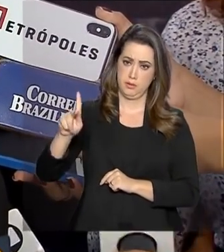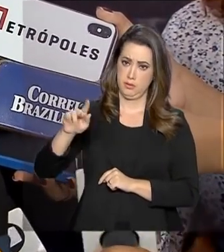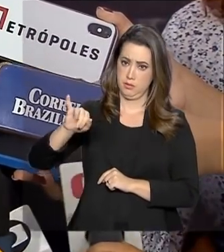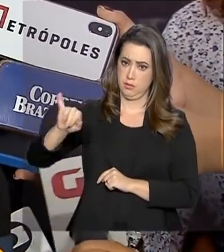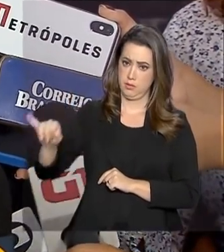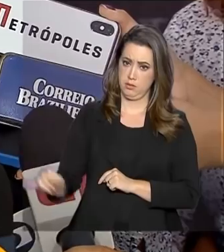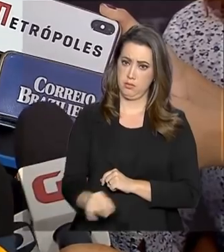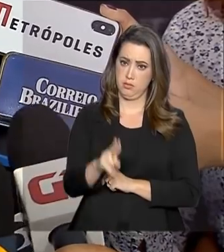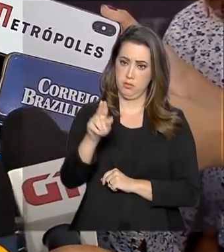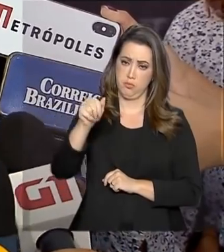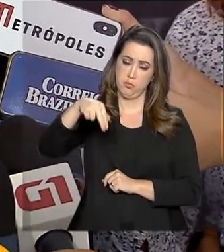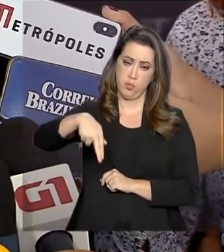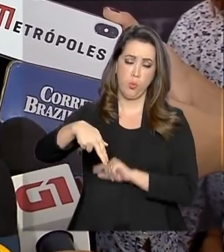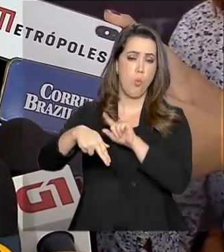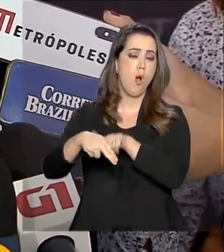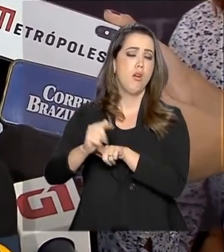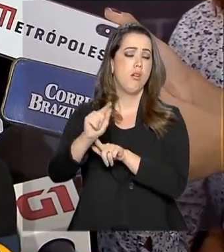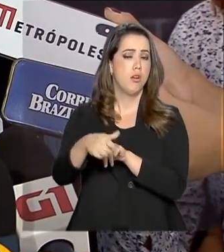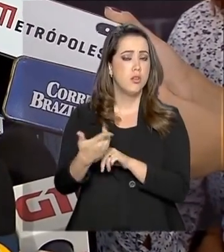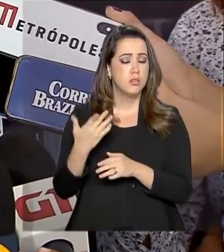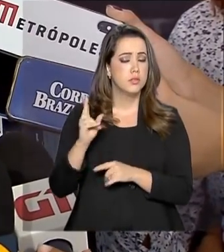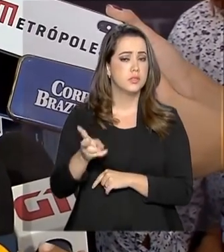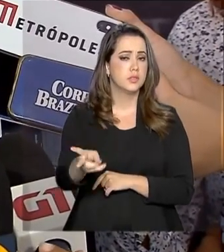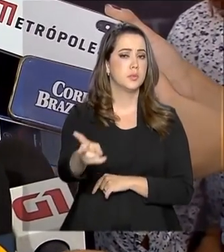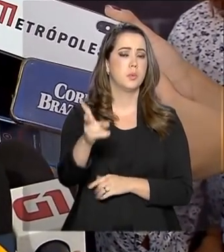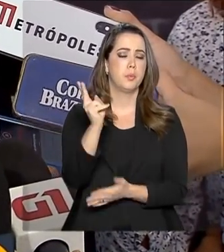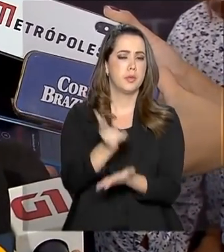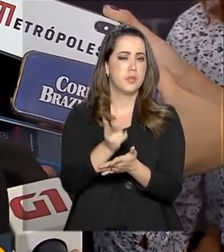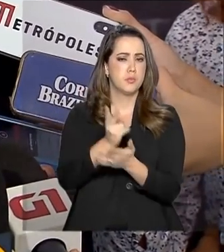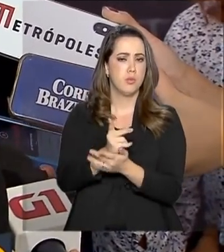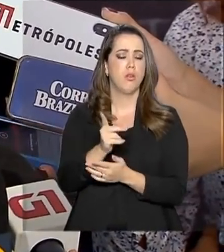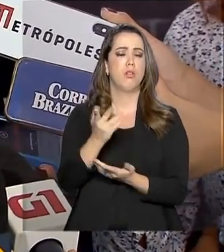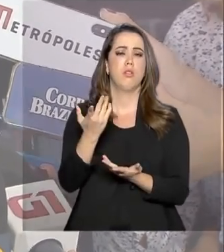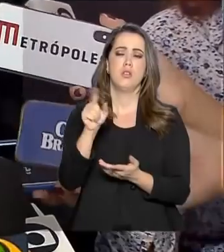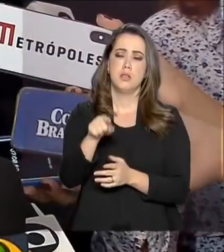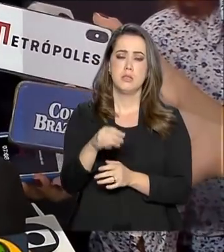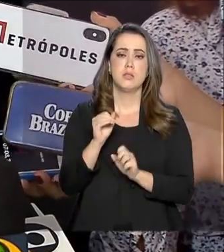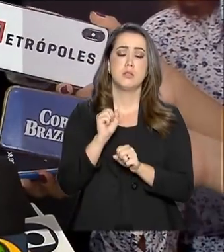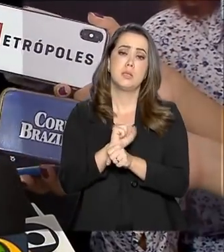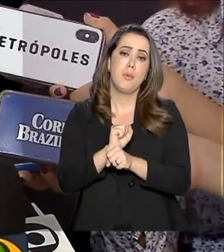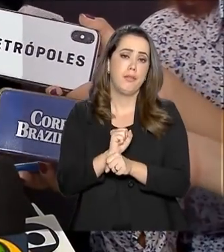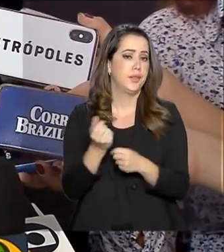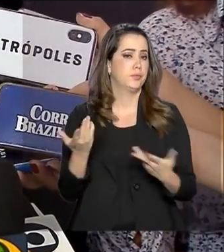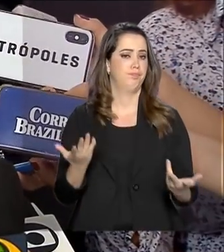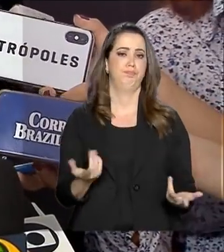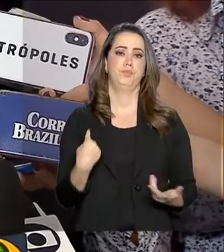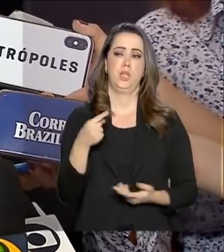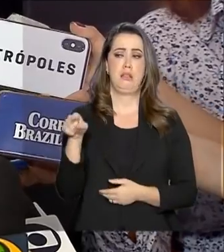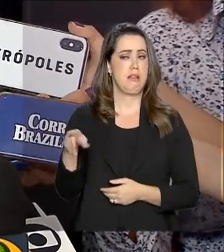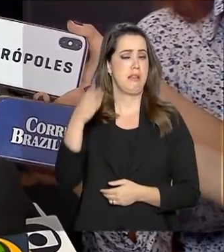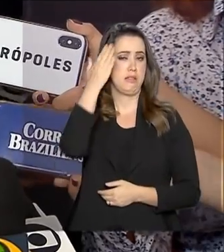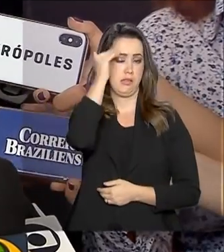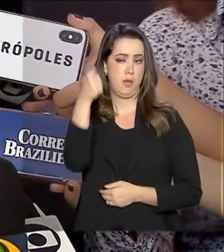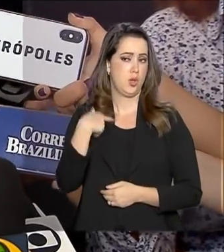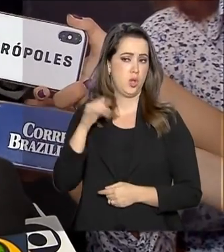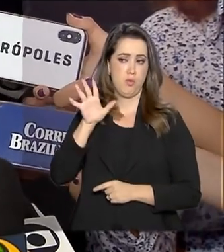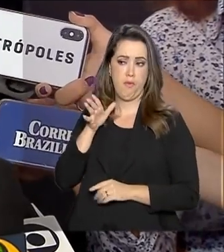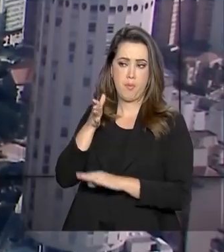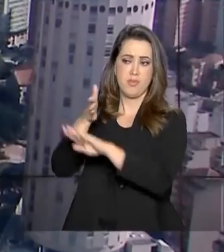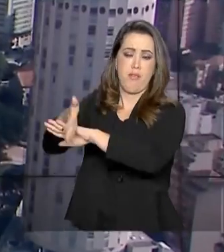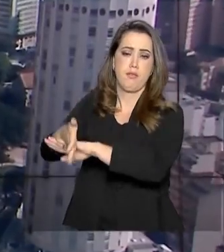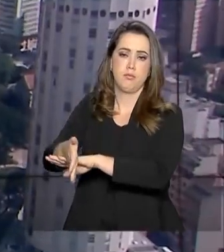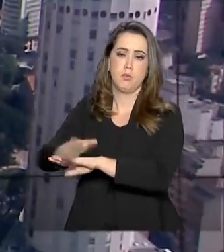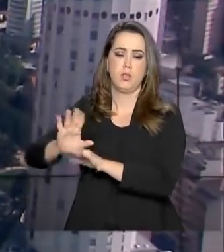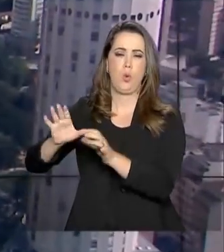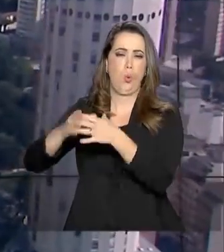e vai seguir nessa posição, esperando os acontecimentos. Eles sabem que nós não vamos intervir militarmente.